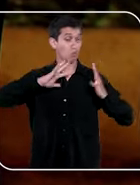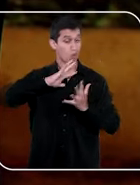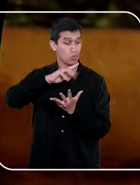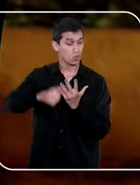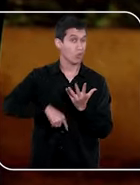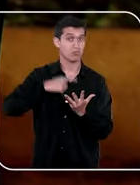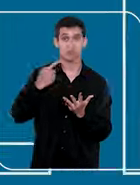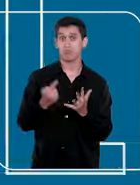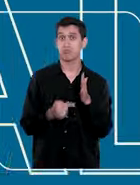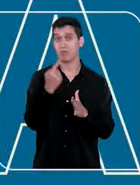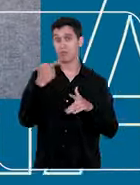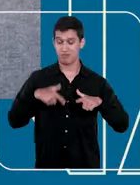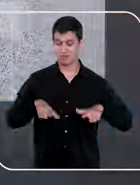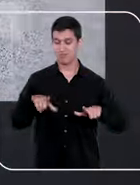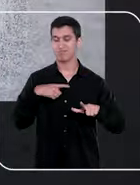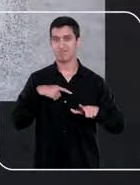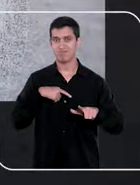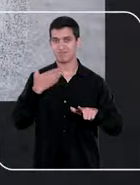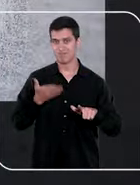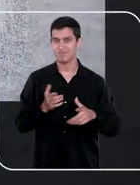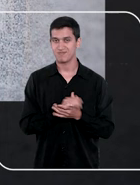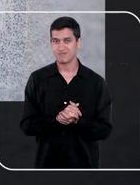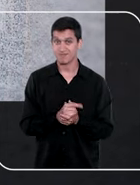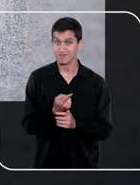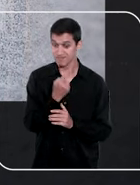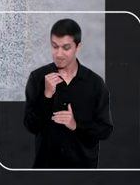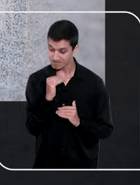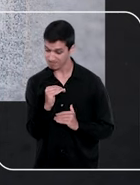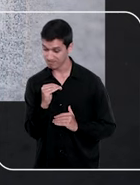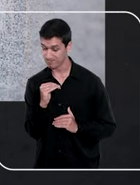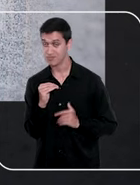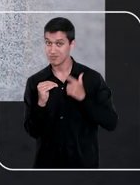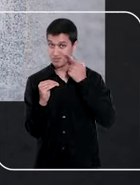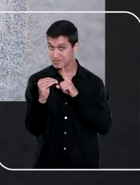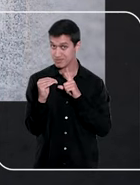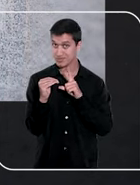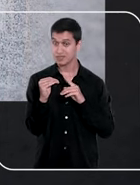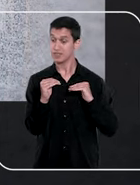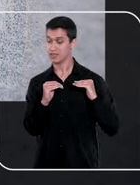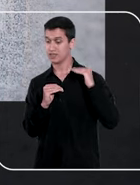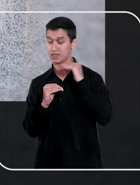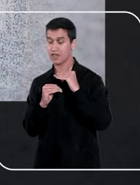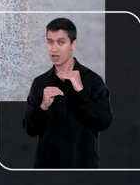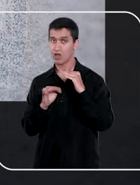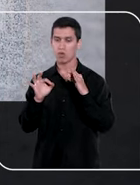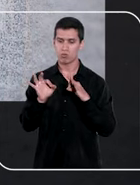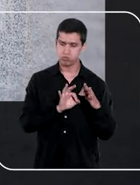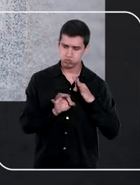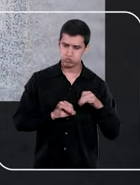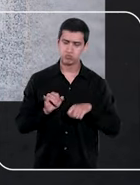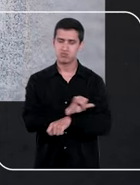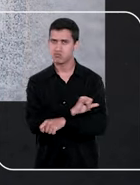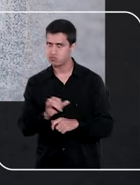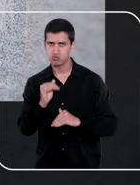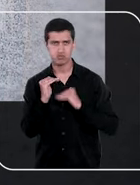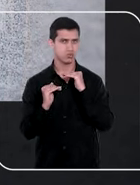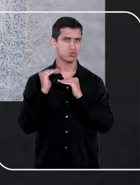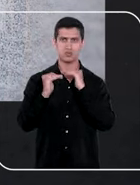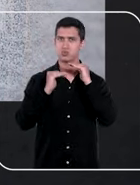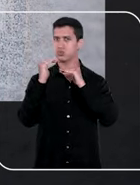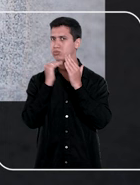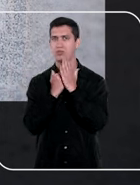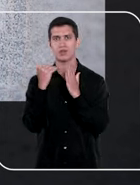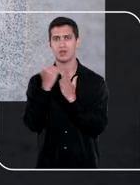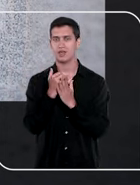tipo de certificação. Com o primeiro passo dado, o planejamento estratégico foi sendo constantemente aprimorado.